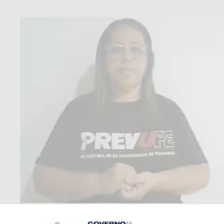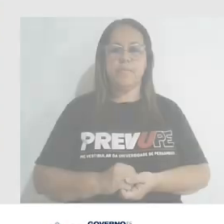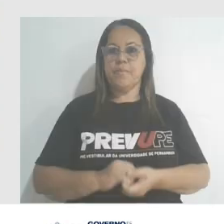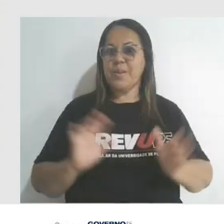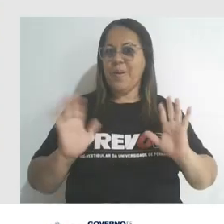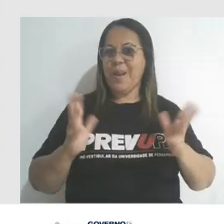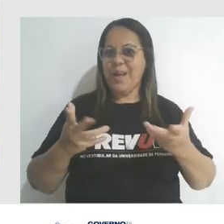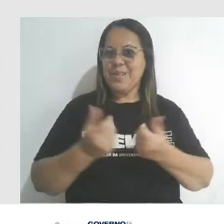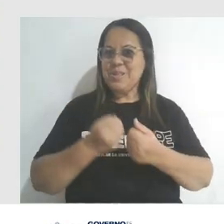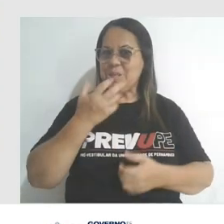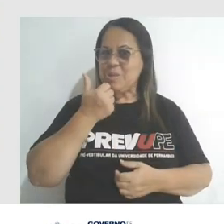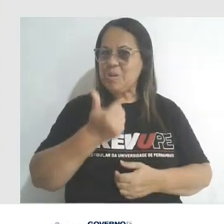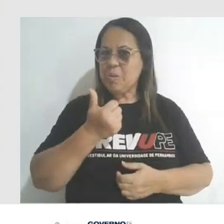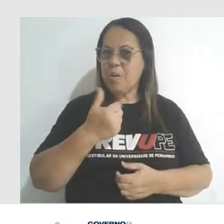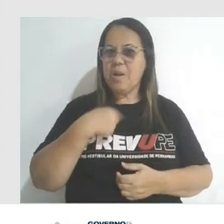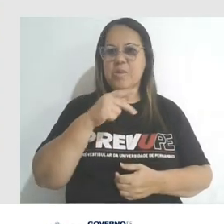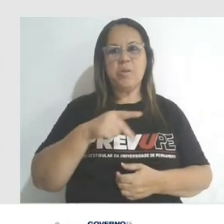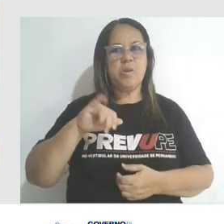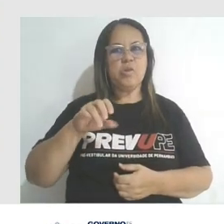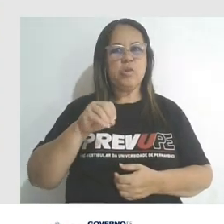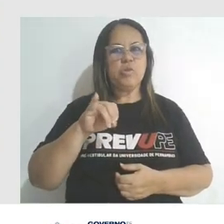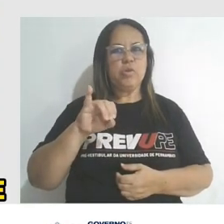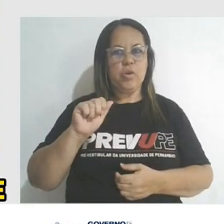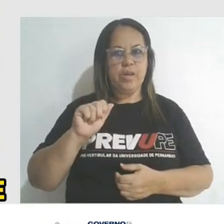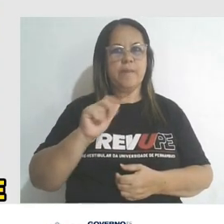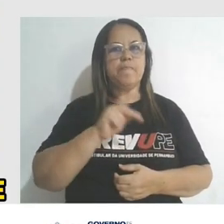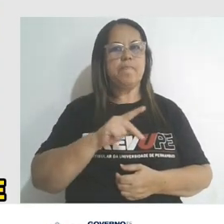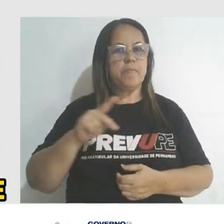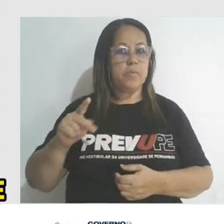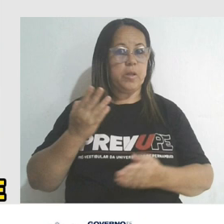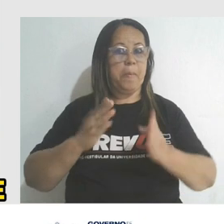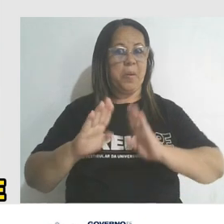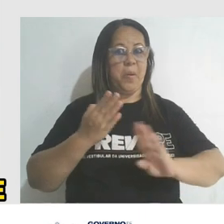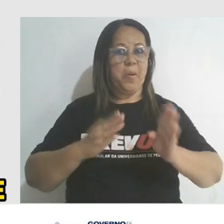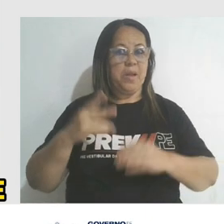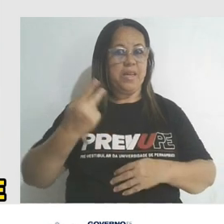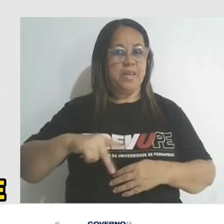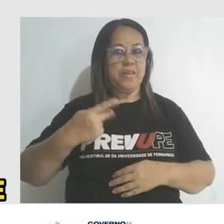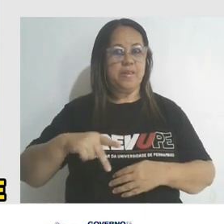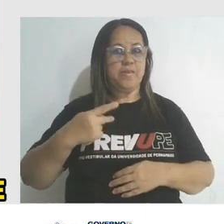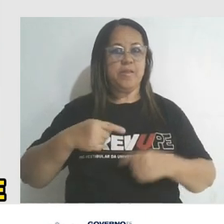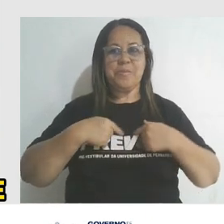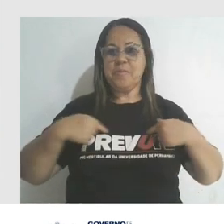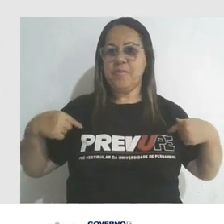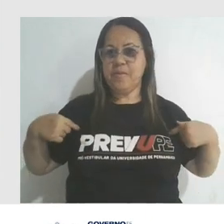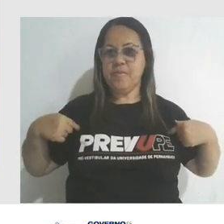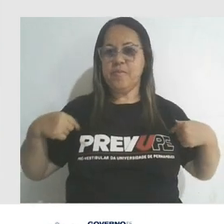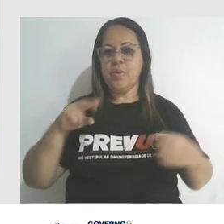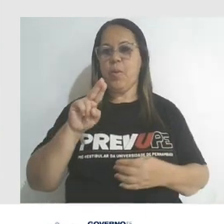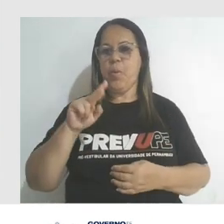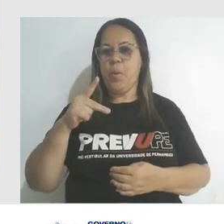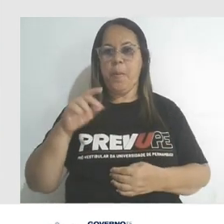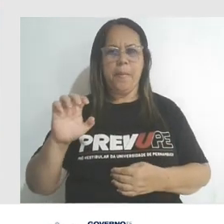Fala galera, tudo jóia? Eu sou o professor Joia, docente formador de biologia aqui do Prevup, da UPE, tá? Esse